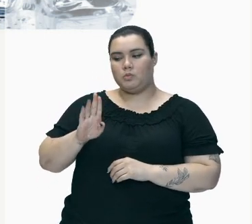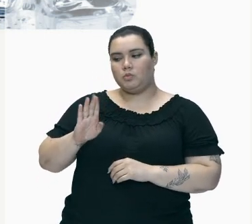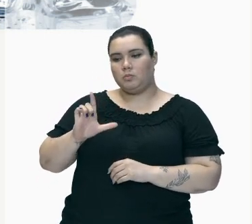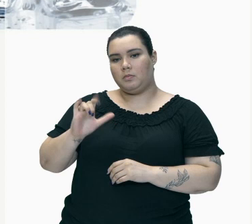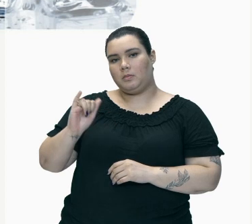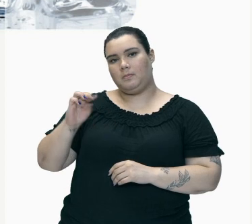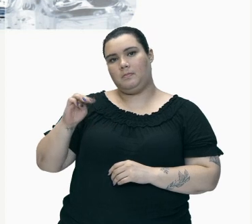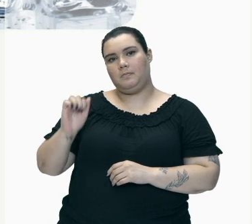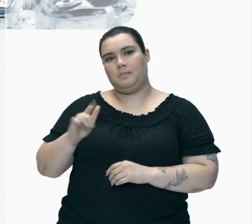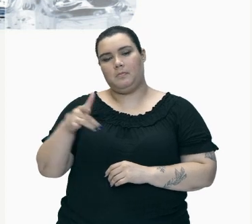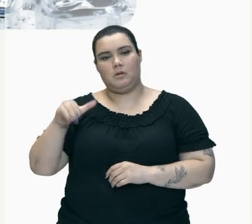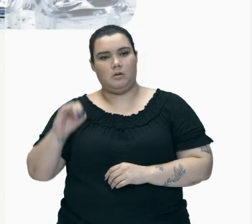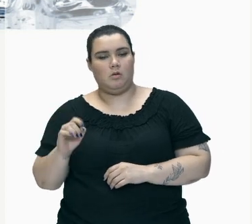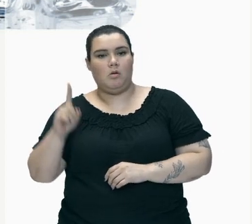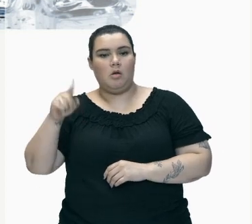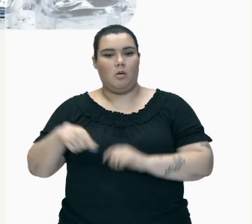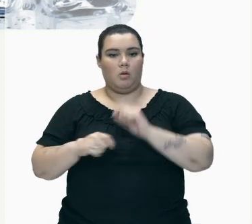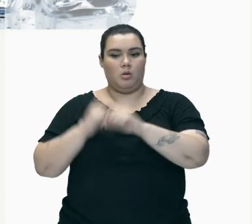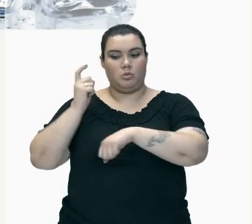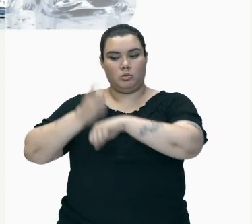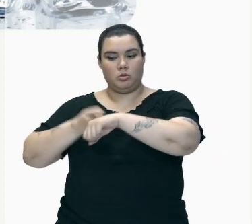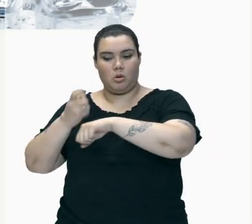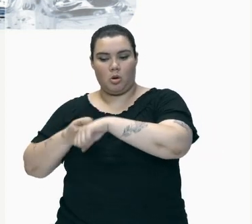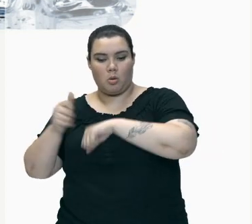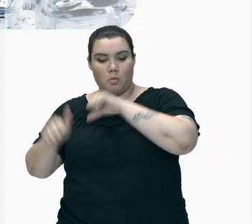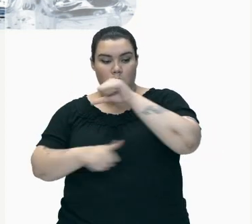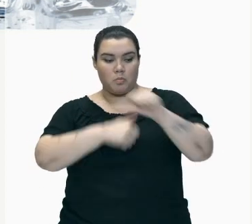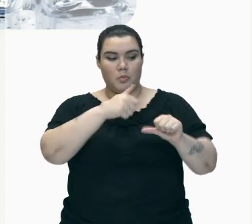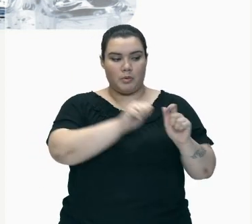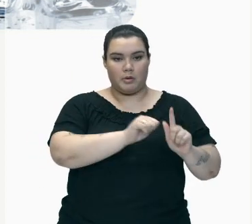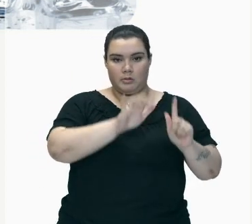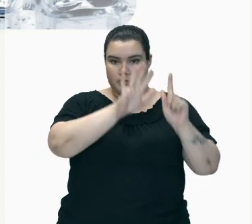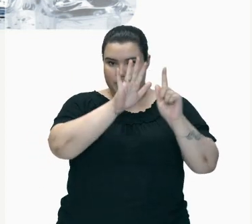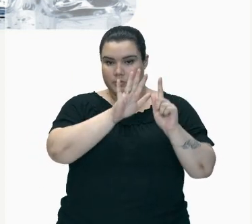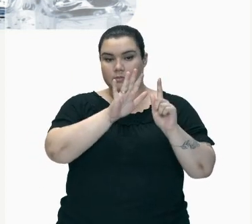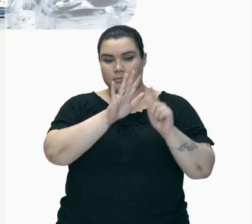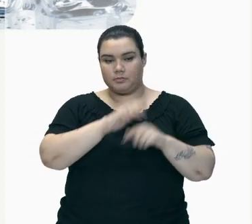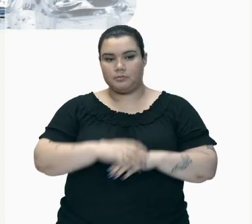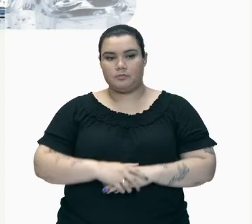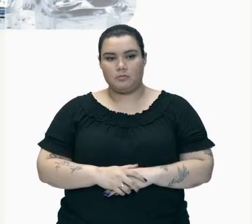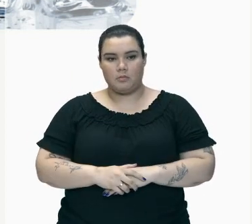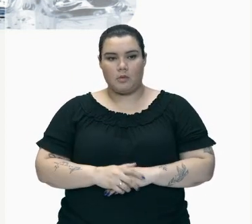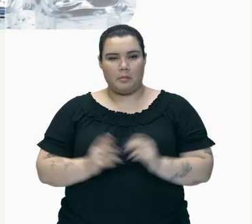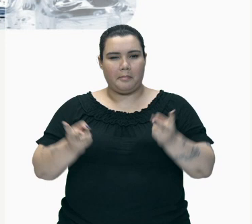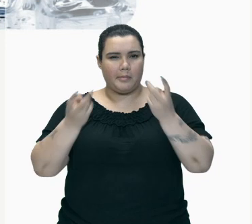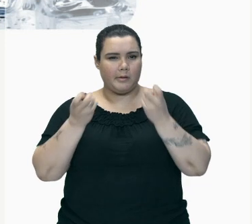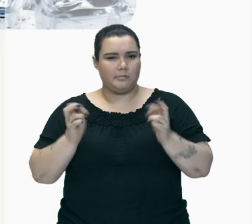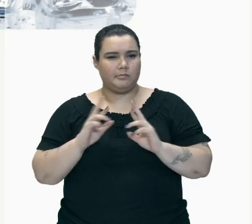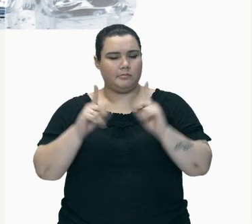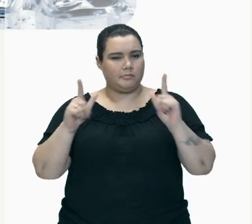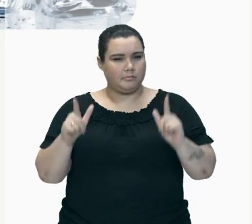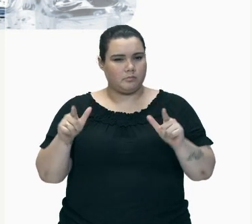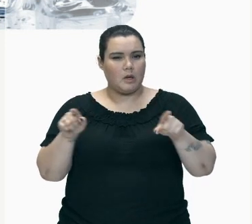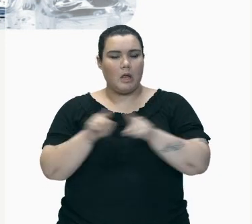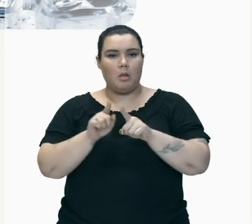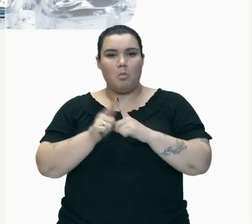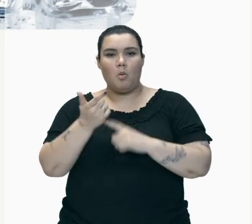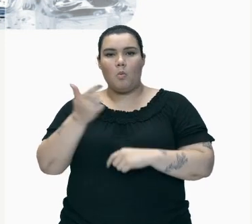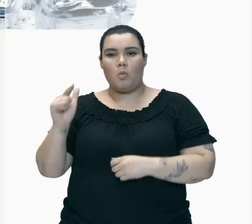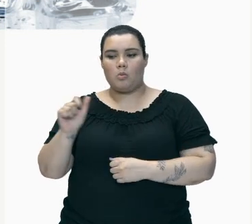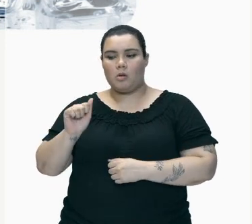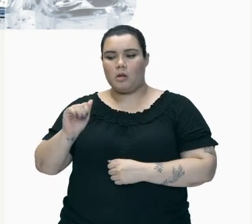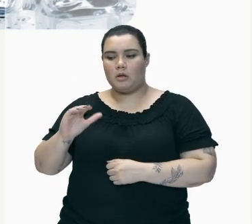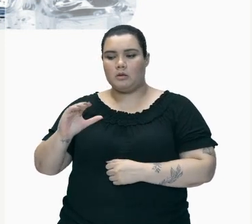A evaporação Da acetona Olha a diferença Aqui Por isso que eu falei Que precisa Desses dois nomes